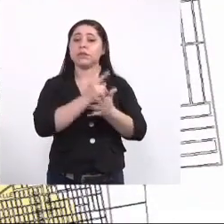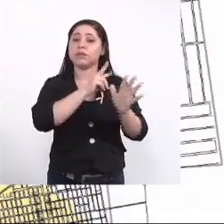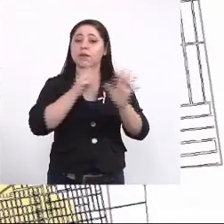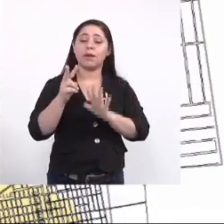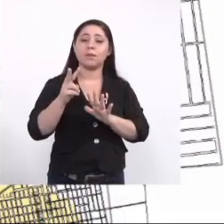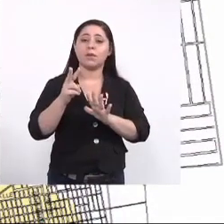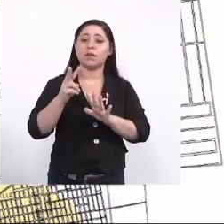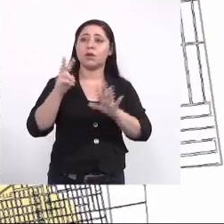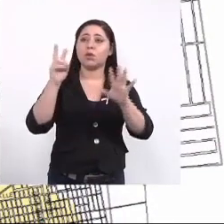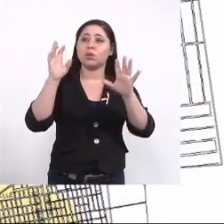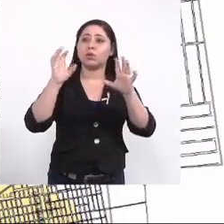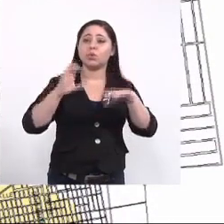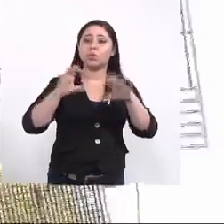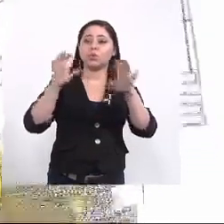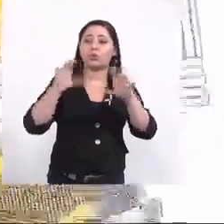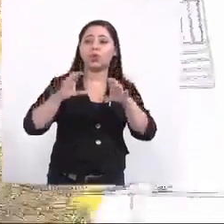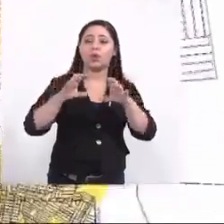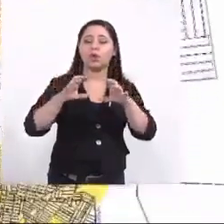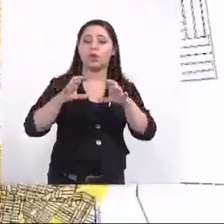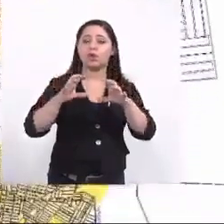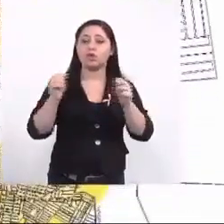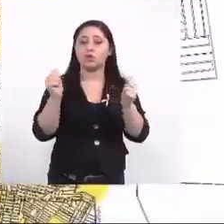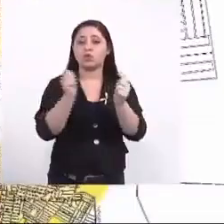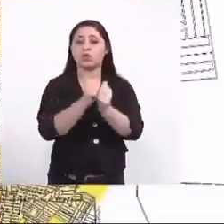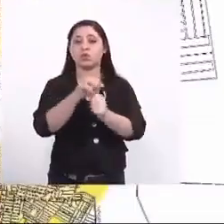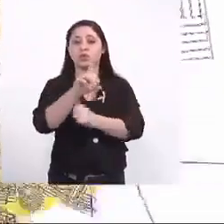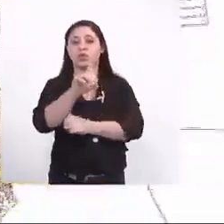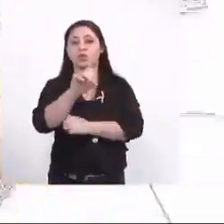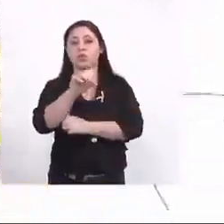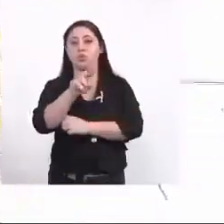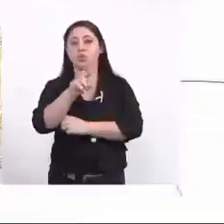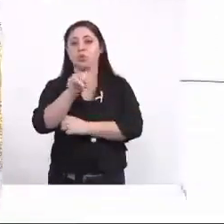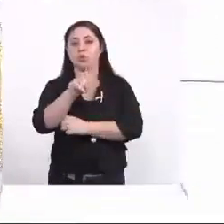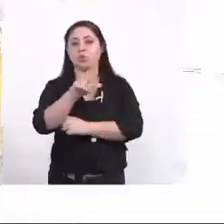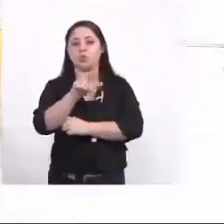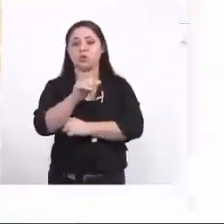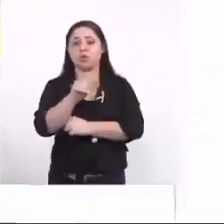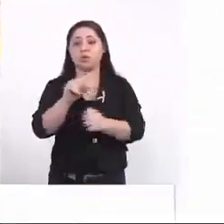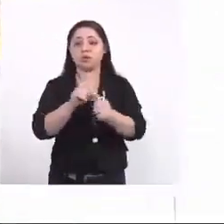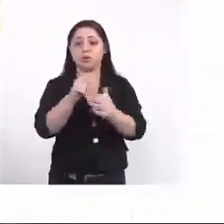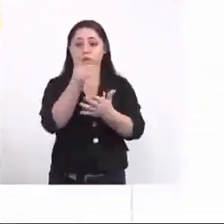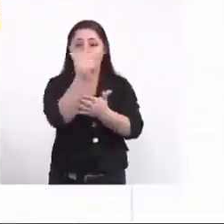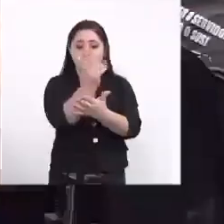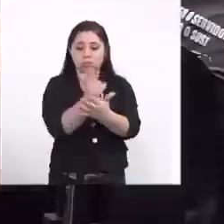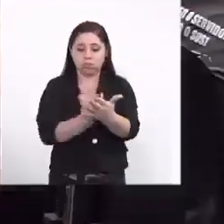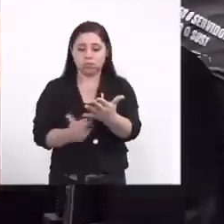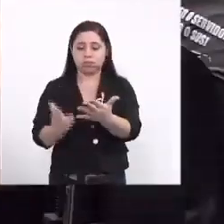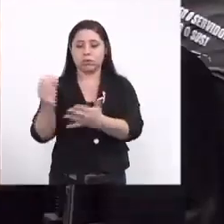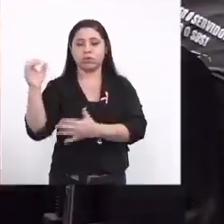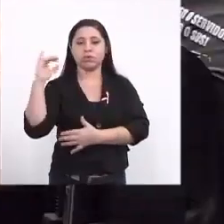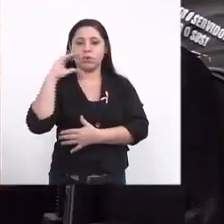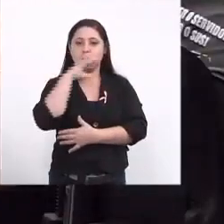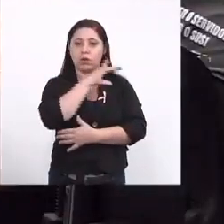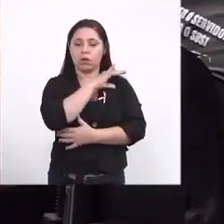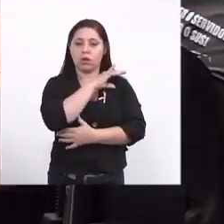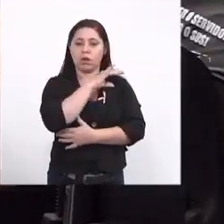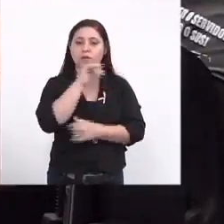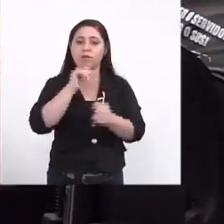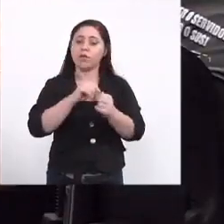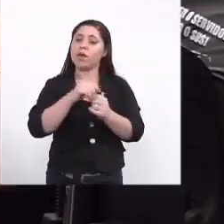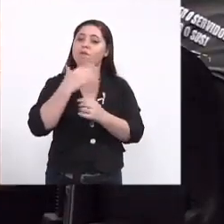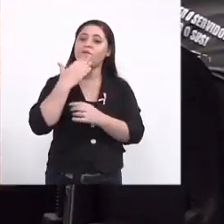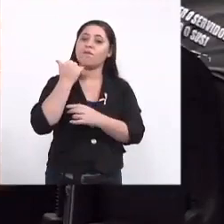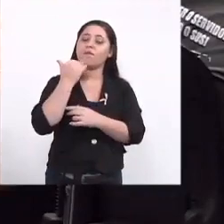epidemiológica o Wagner junto com o Douglas eles vão montar os mapas de calor então isso fica bastante